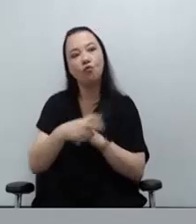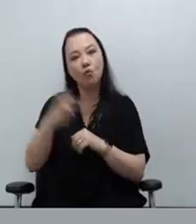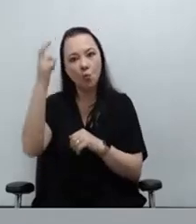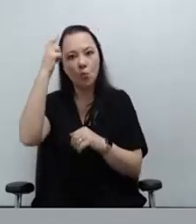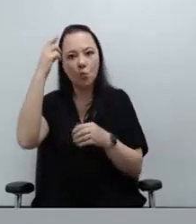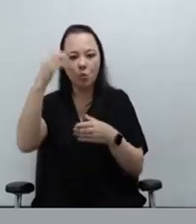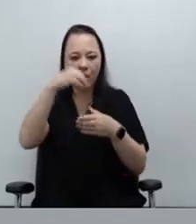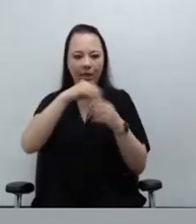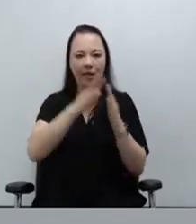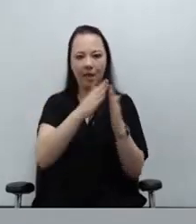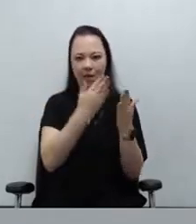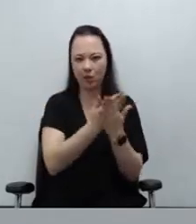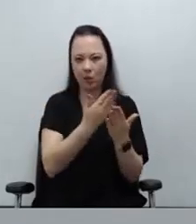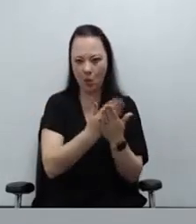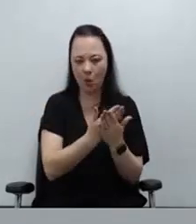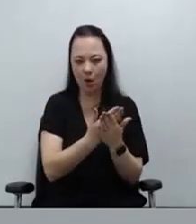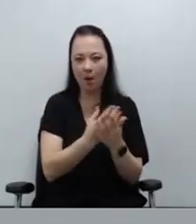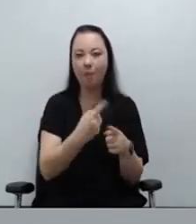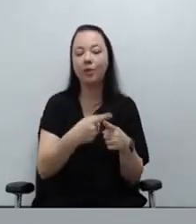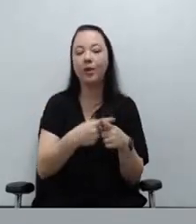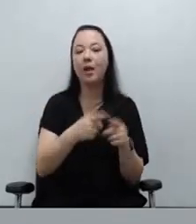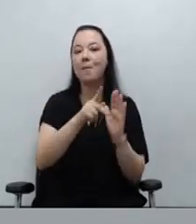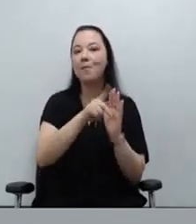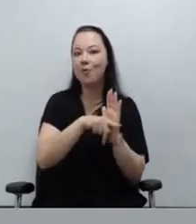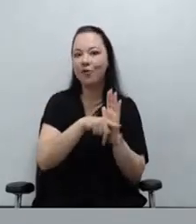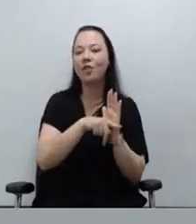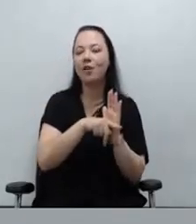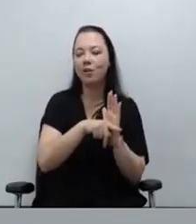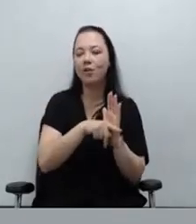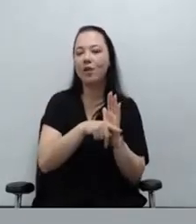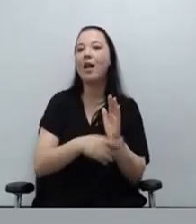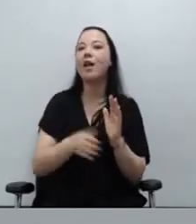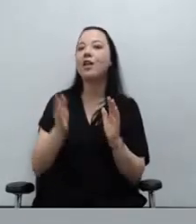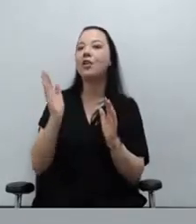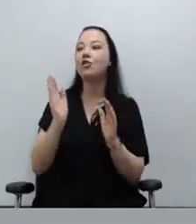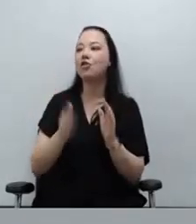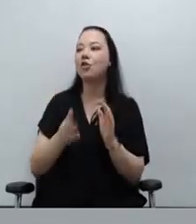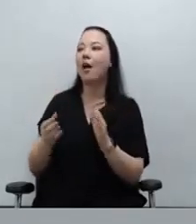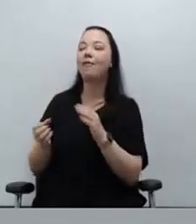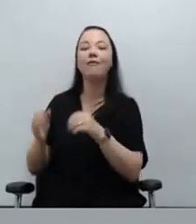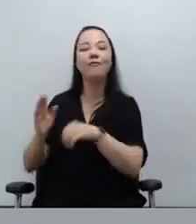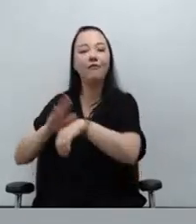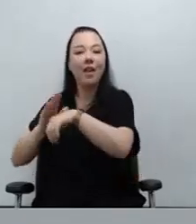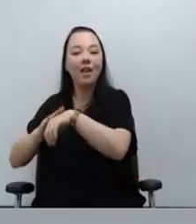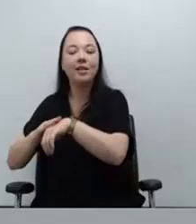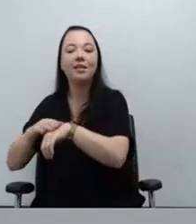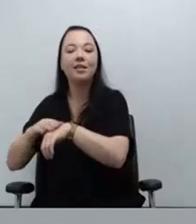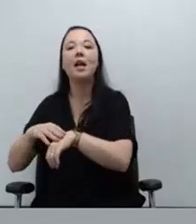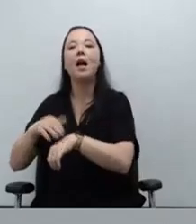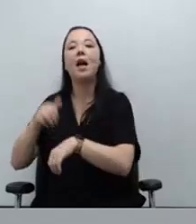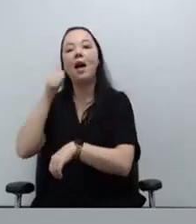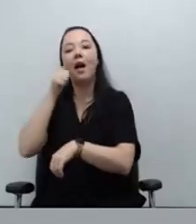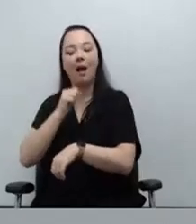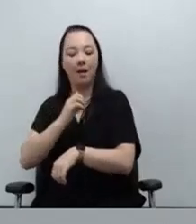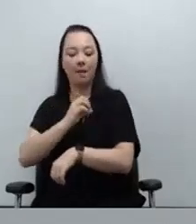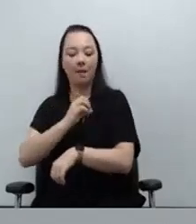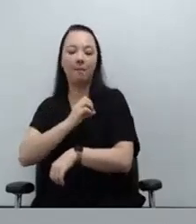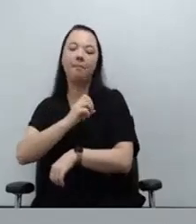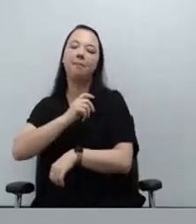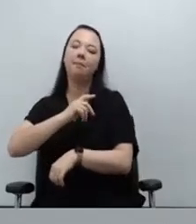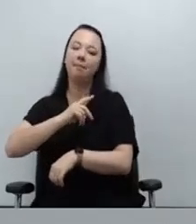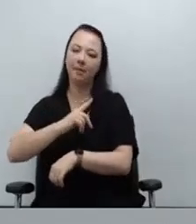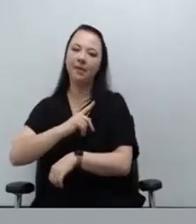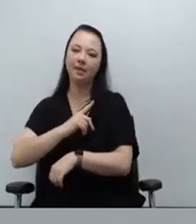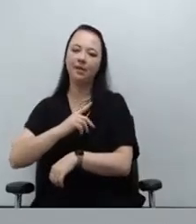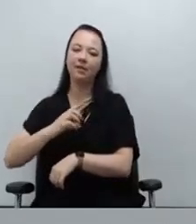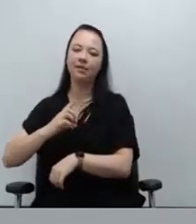escolas, que já é um projeto que a gente tem, um projeto que é realizado por uma defensora pública, um projeto piloto que é realizado por uma defensora pública em Presidente Prudente, a